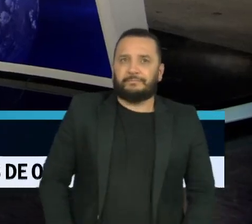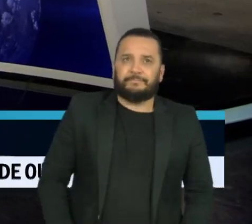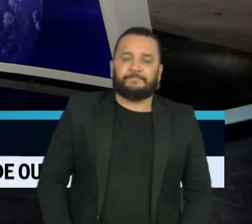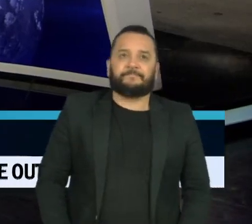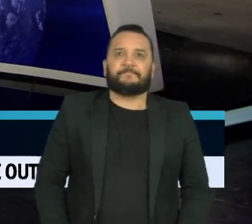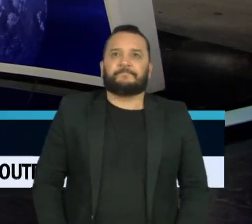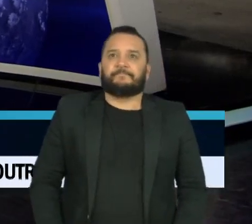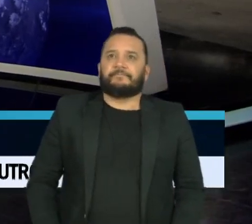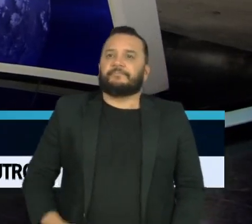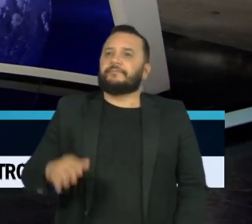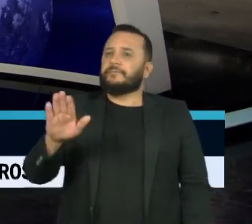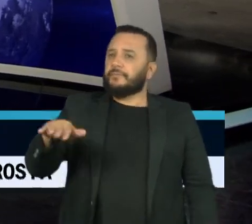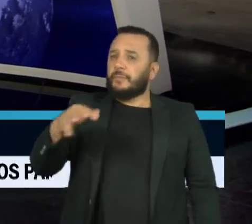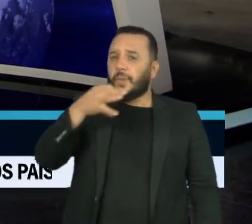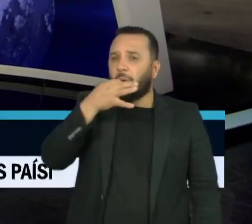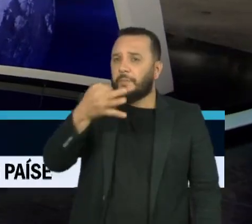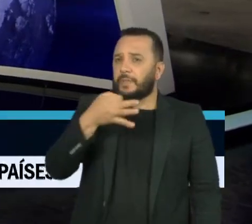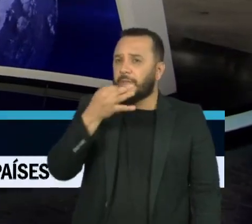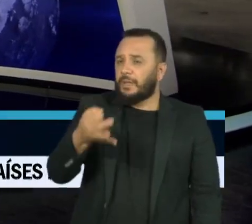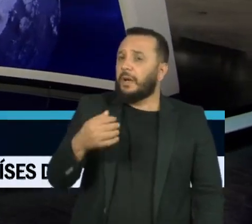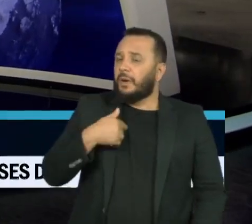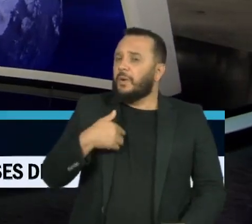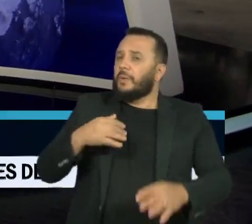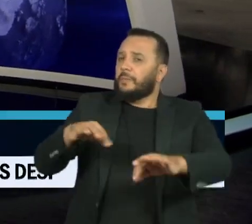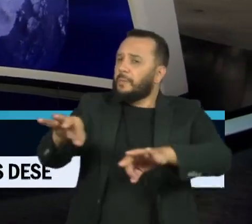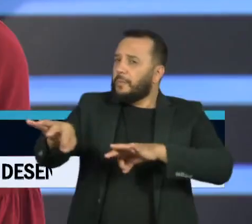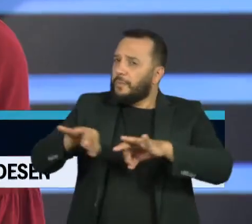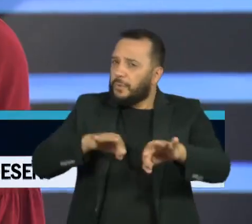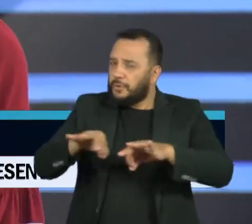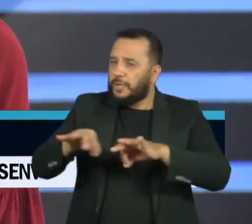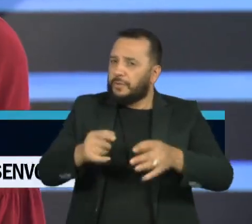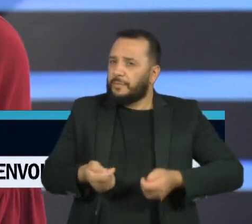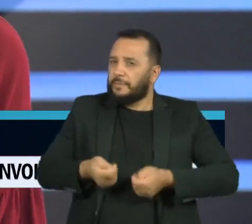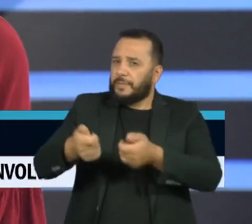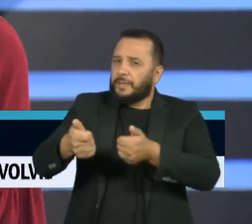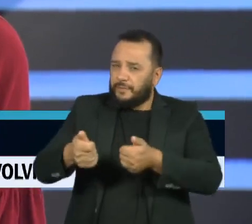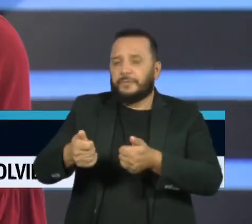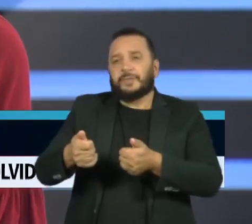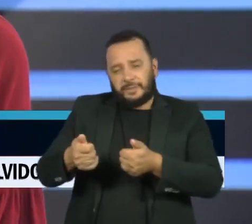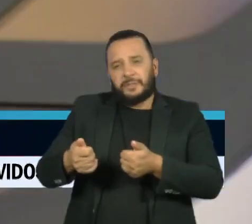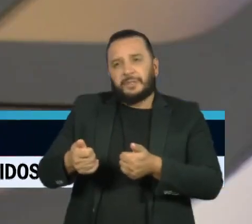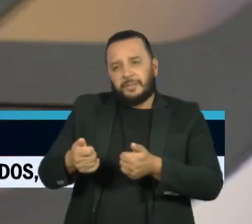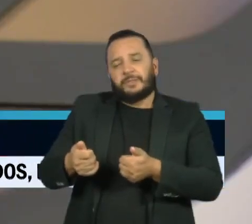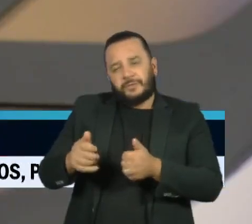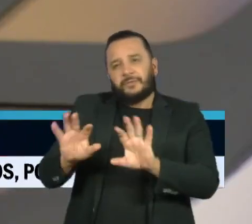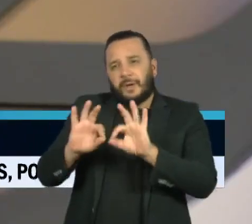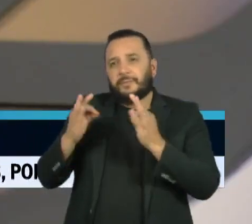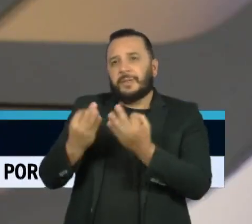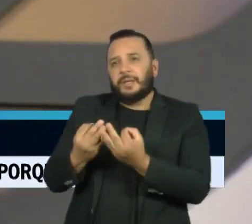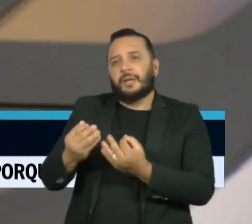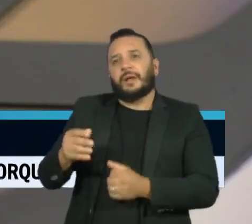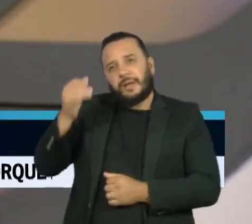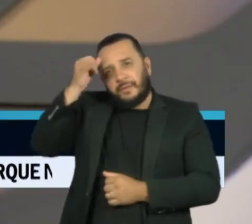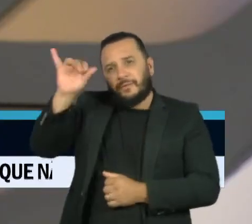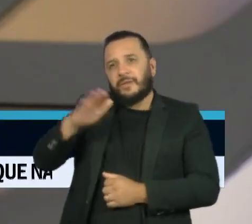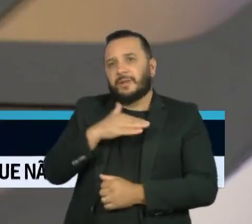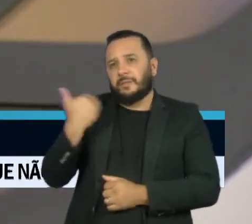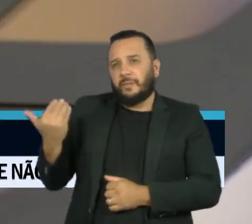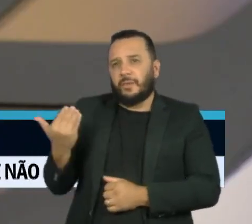Elida, na sua opinião, qual o ponto crucial desses programas para que haja redução da mortalidade? Interessante o círculo